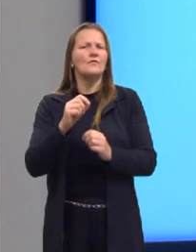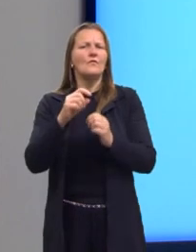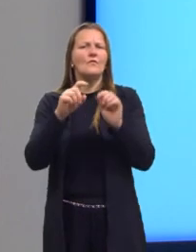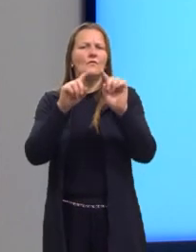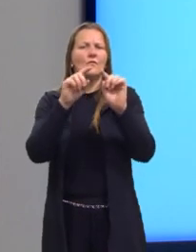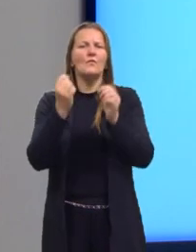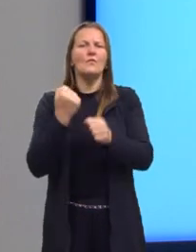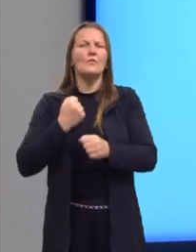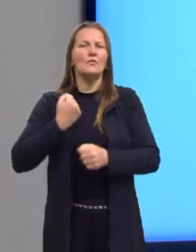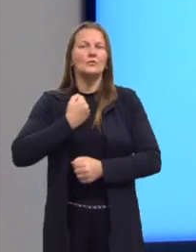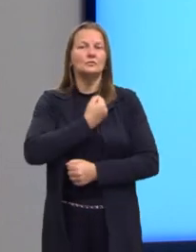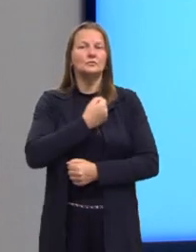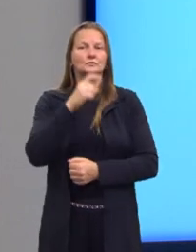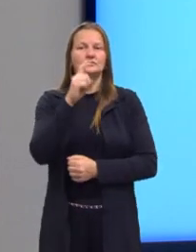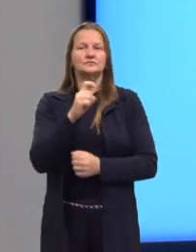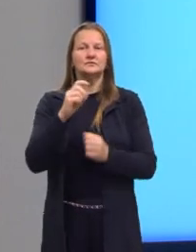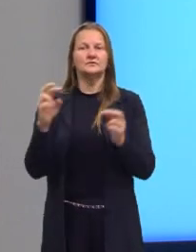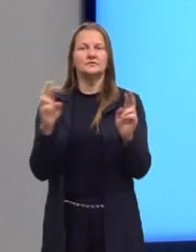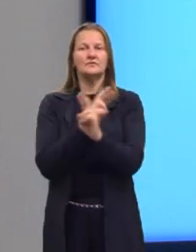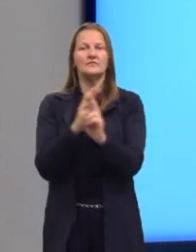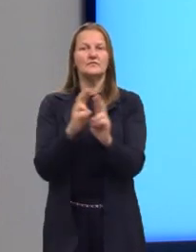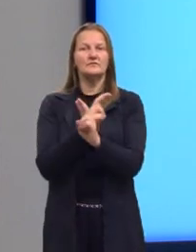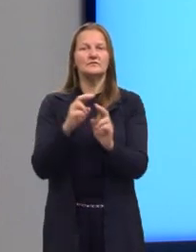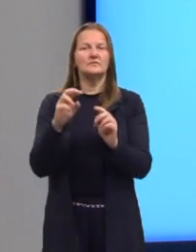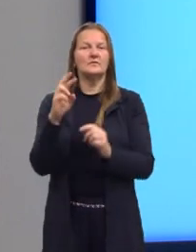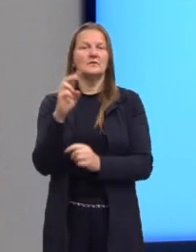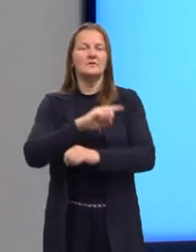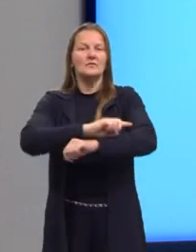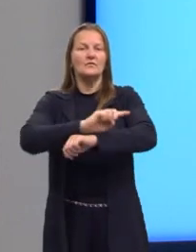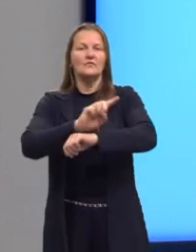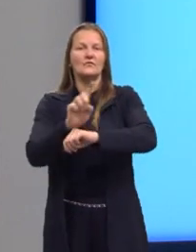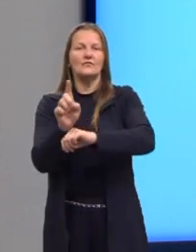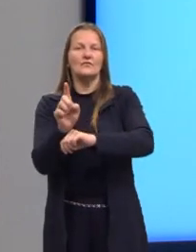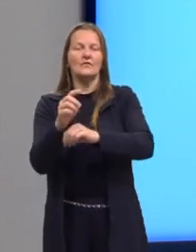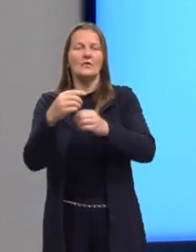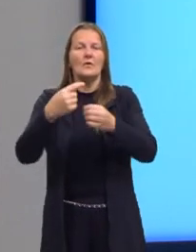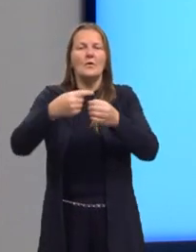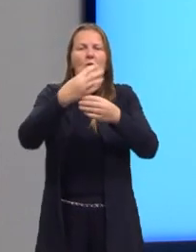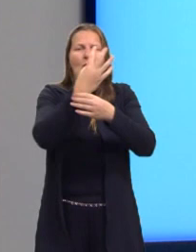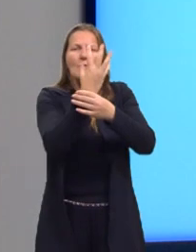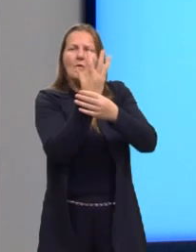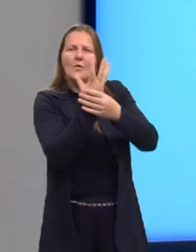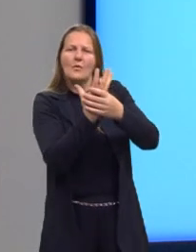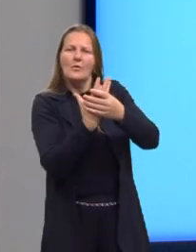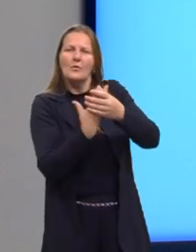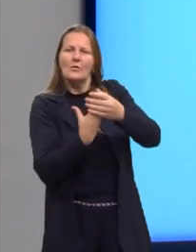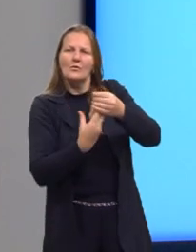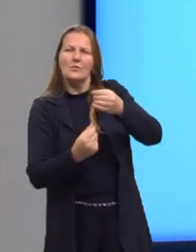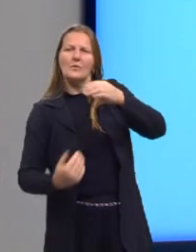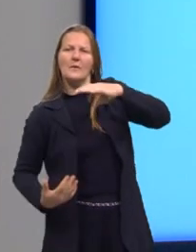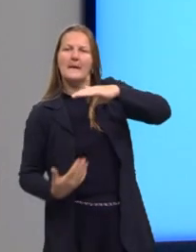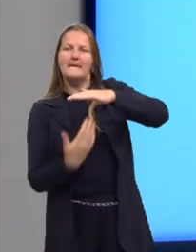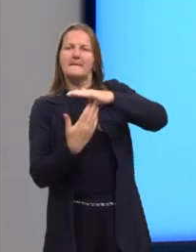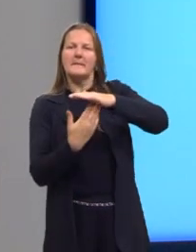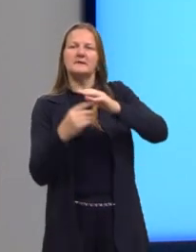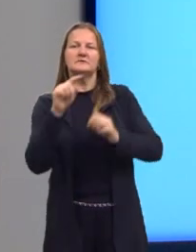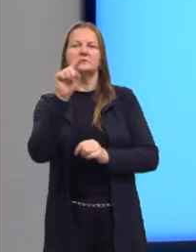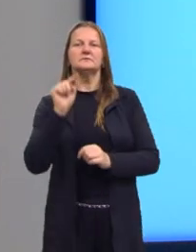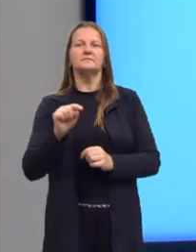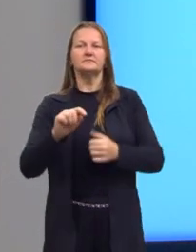X em função de R para que a velocidade de escoamento de uma partícula seja máxima é D.